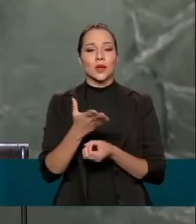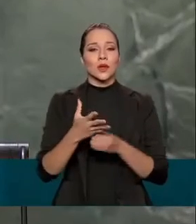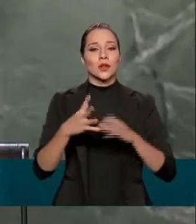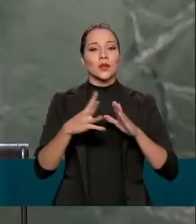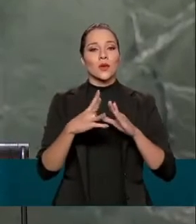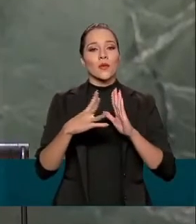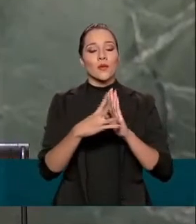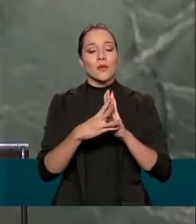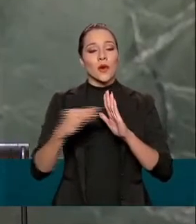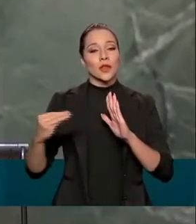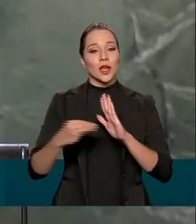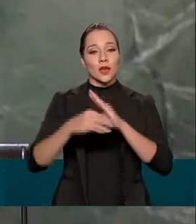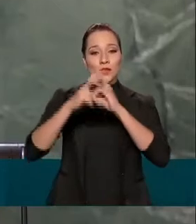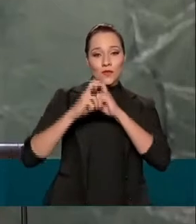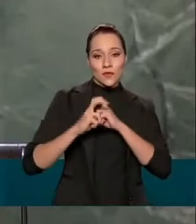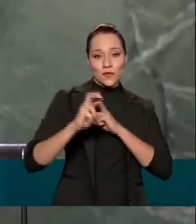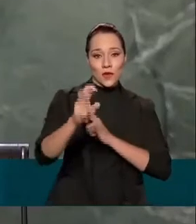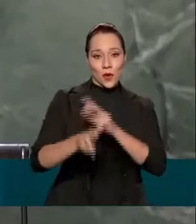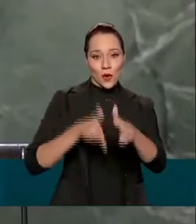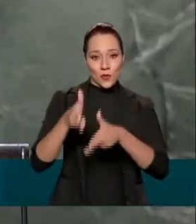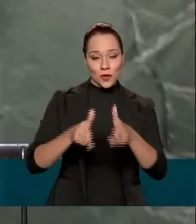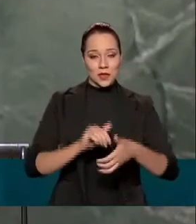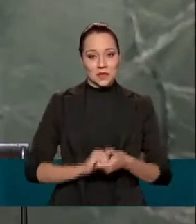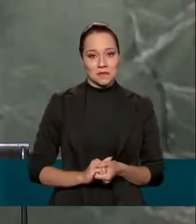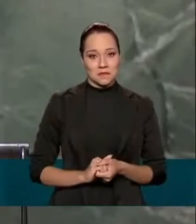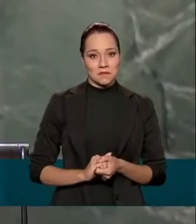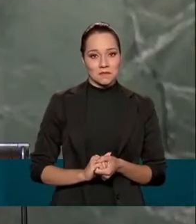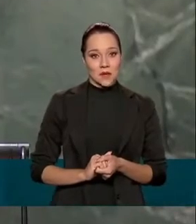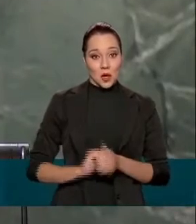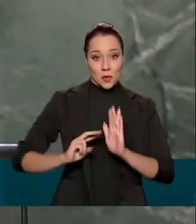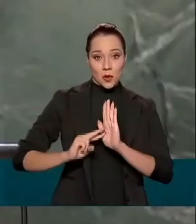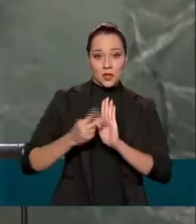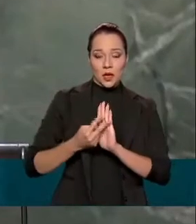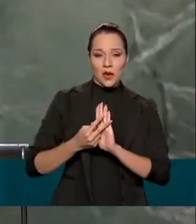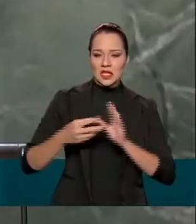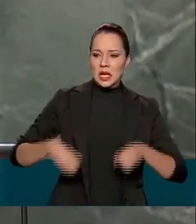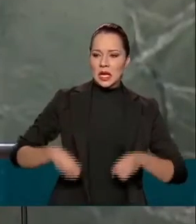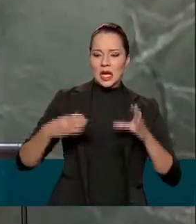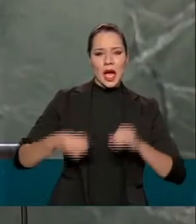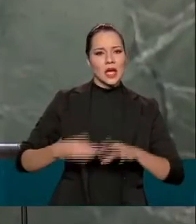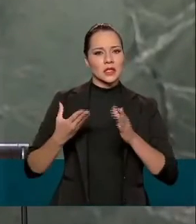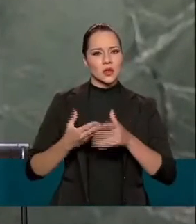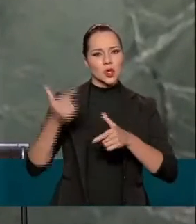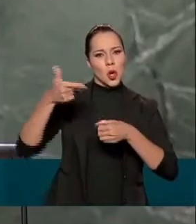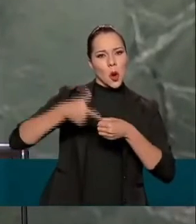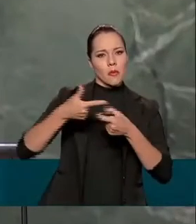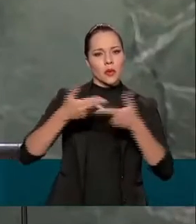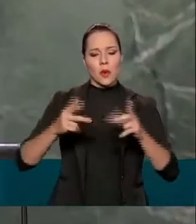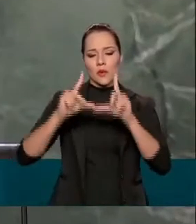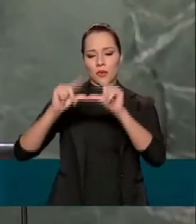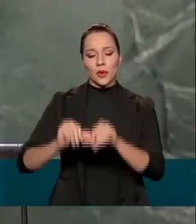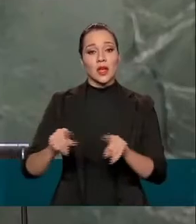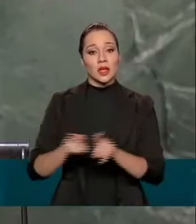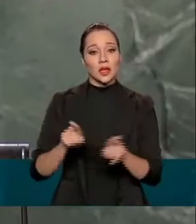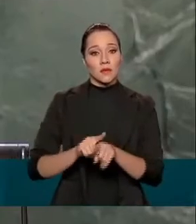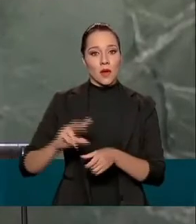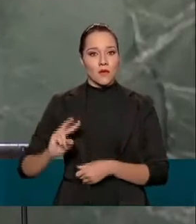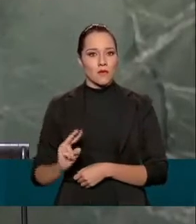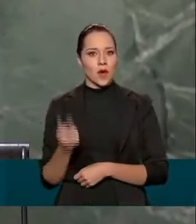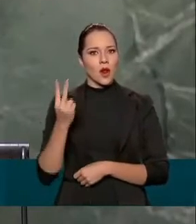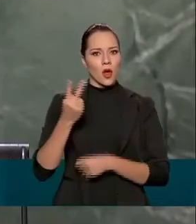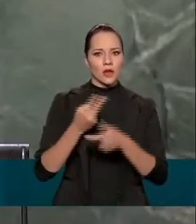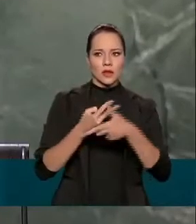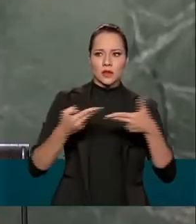ferroviário. Como reflexo, menor consumo de combustíveis fósseis e redução do custo do Brasil,